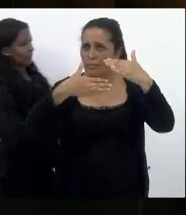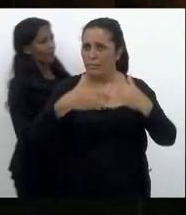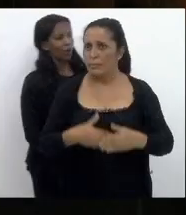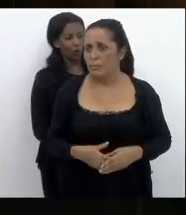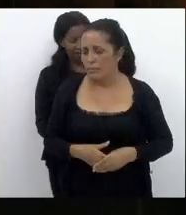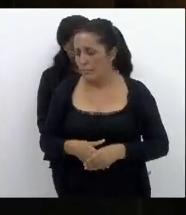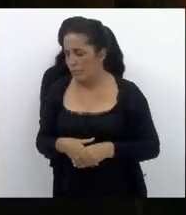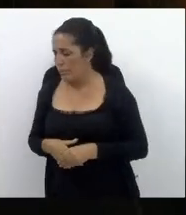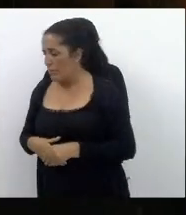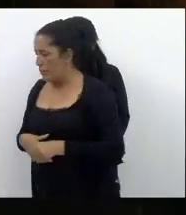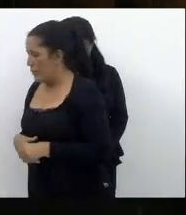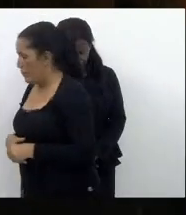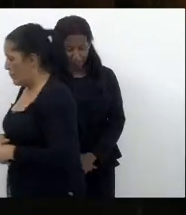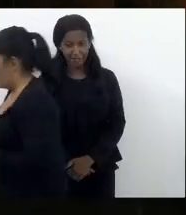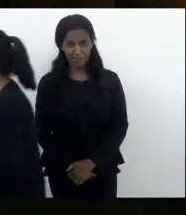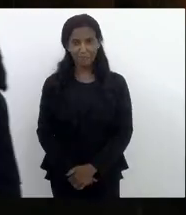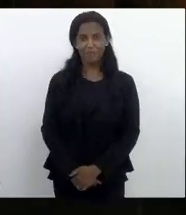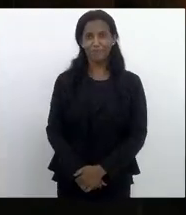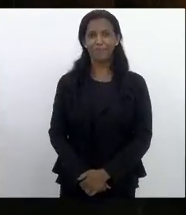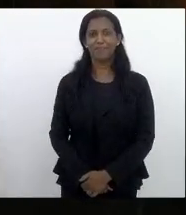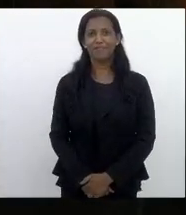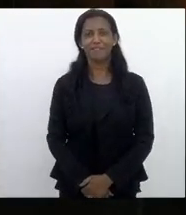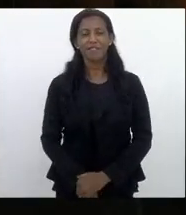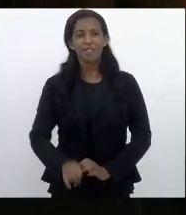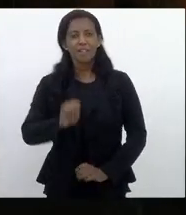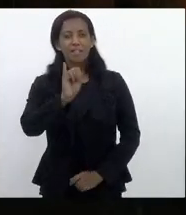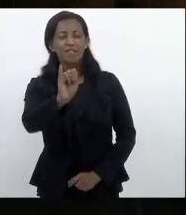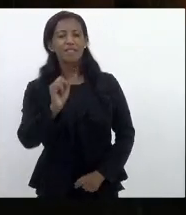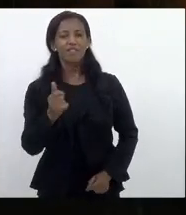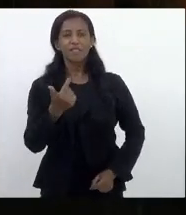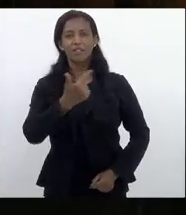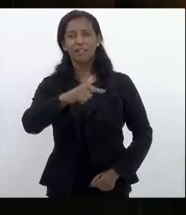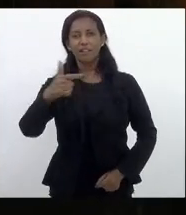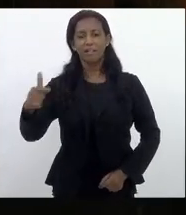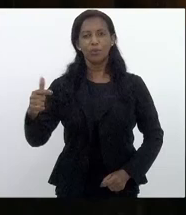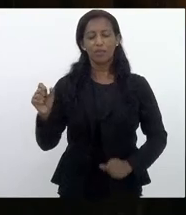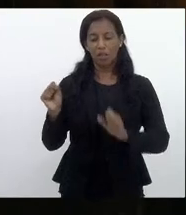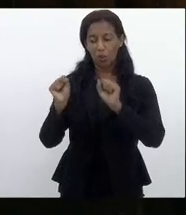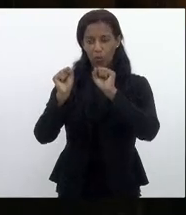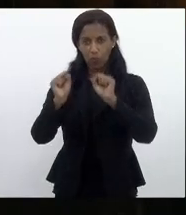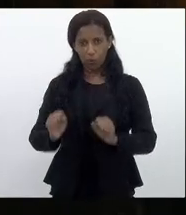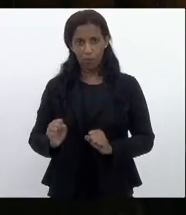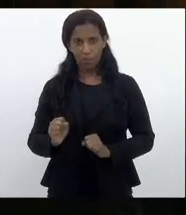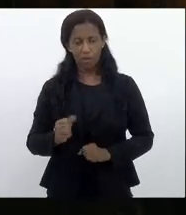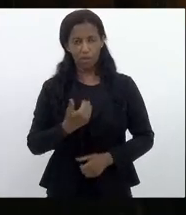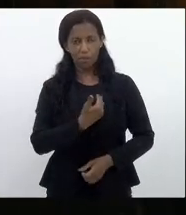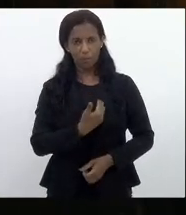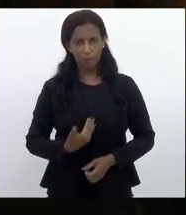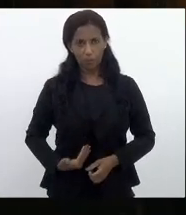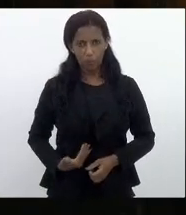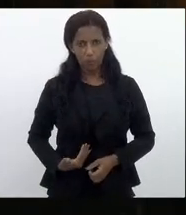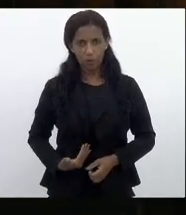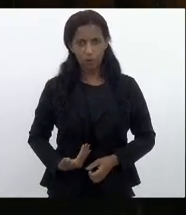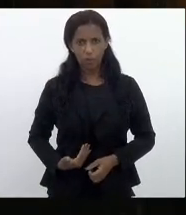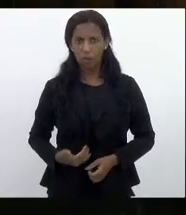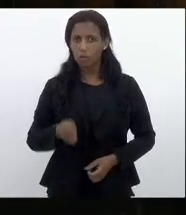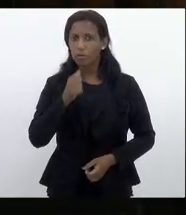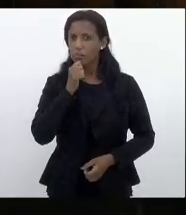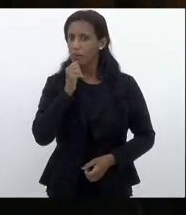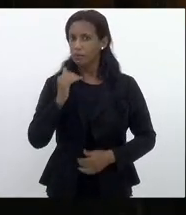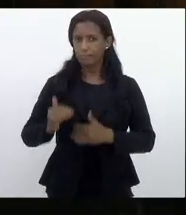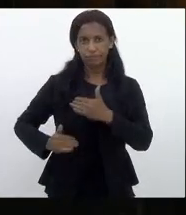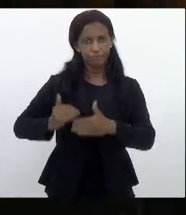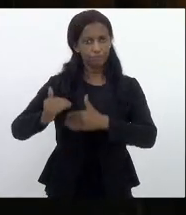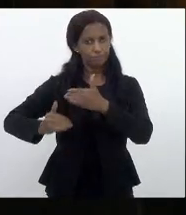determinados momentos que se não houver a mão do poder público não há o desenvolvimento